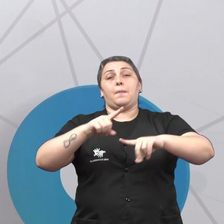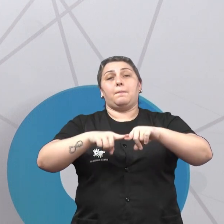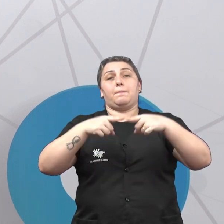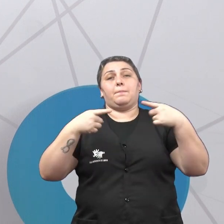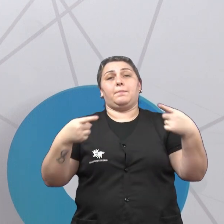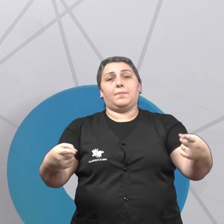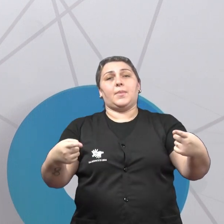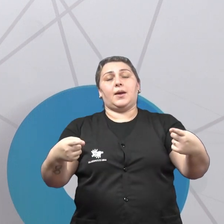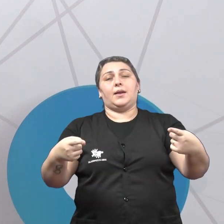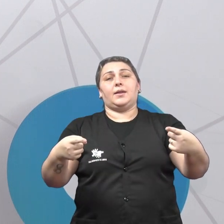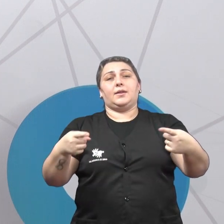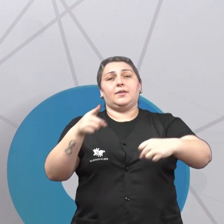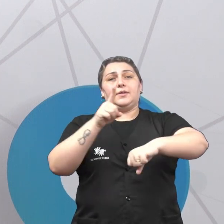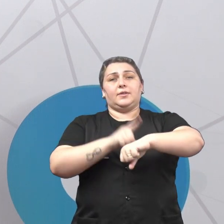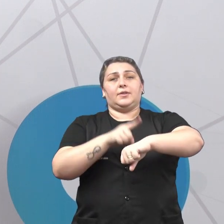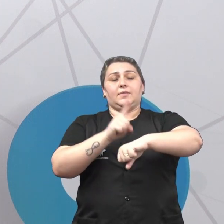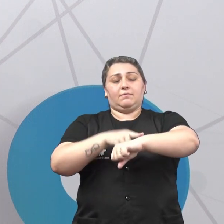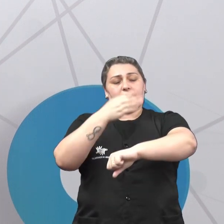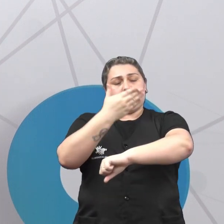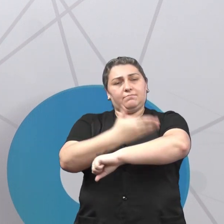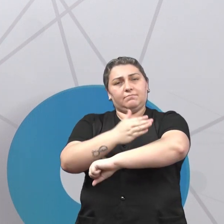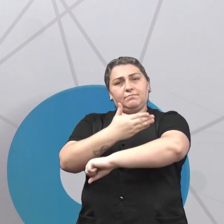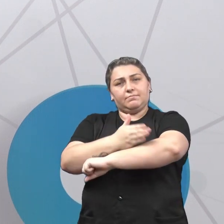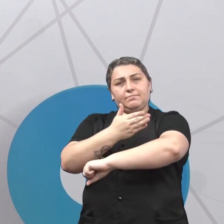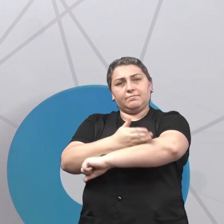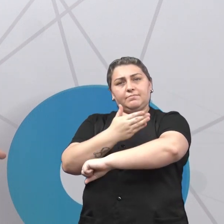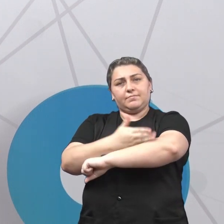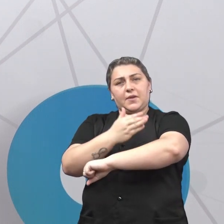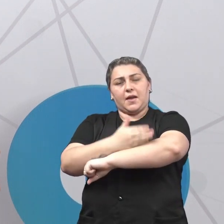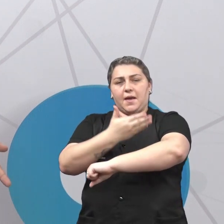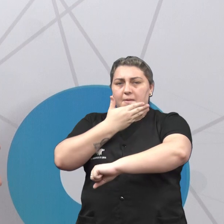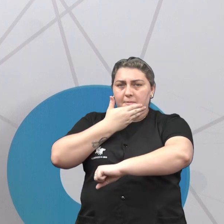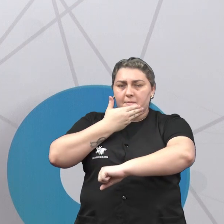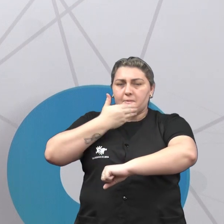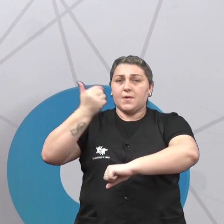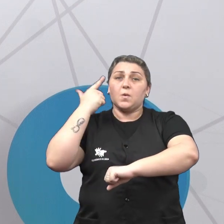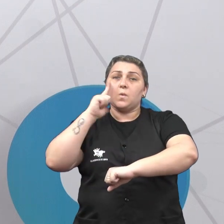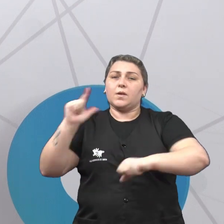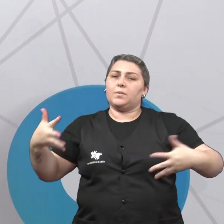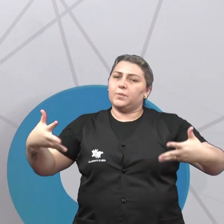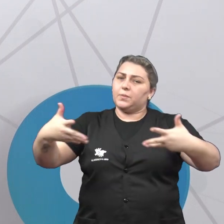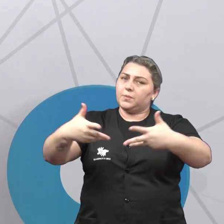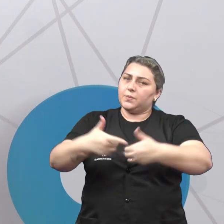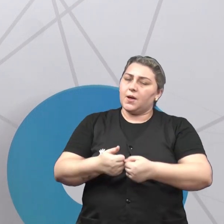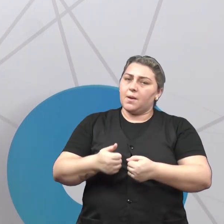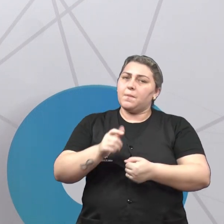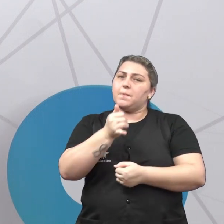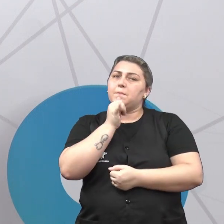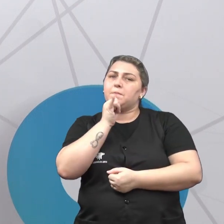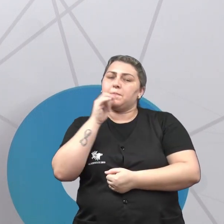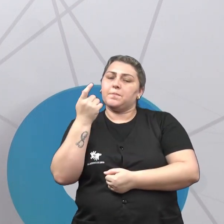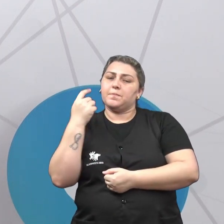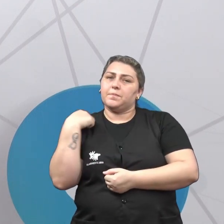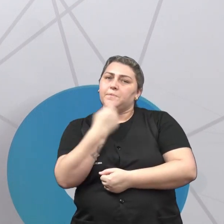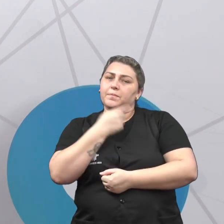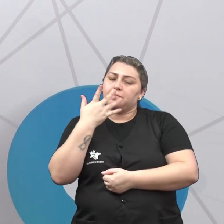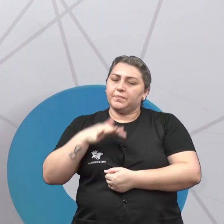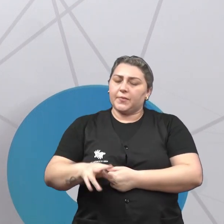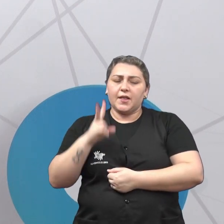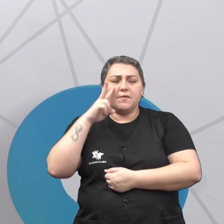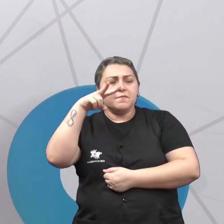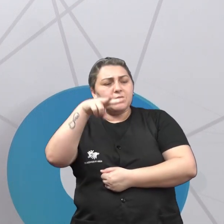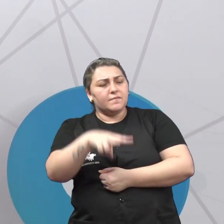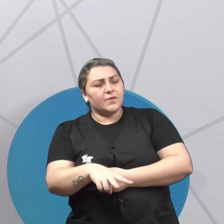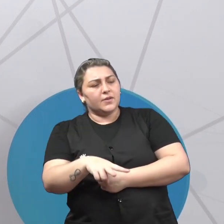ao decorrente que a gente vai treinando ela, a gente vai ficando melhor. Por exemplo, quando a gente é pequenininho, a gente pode ver as